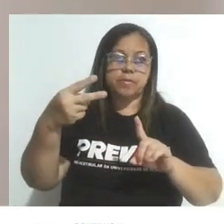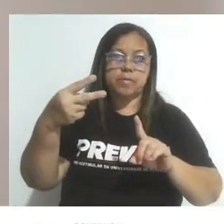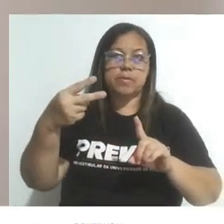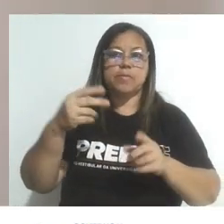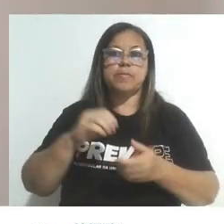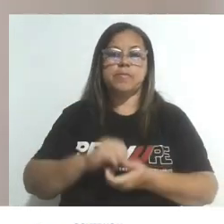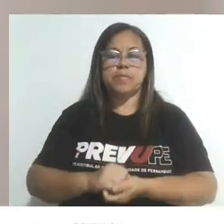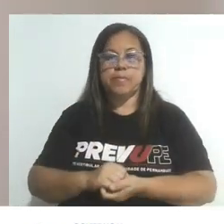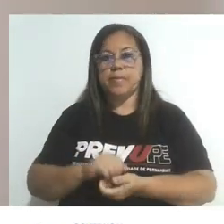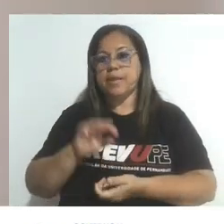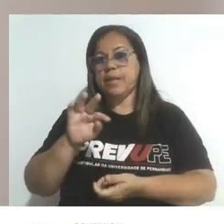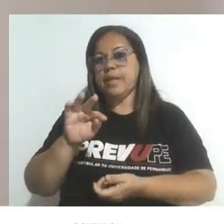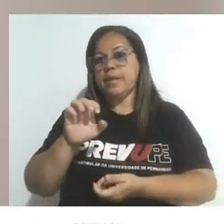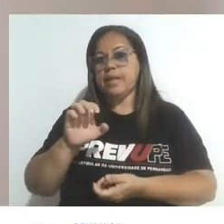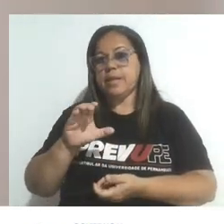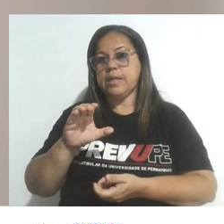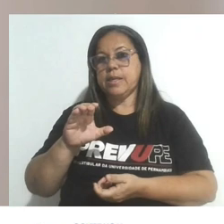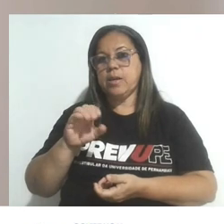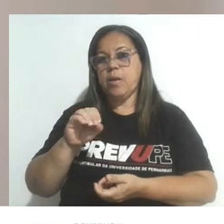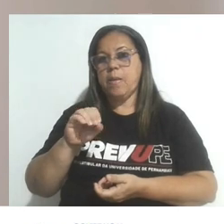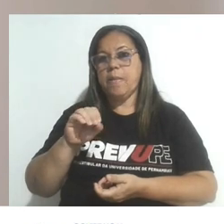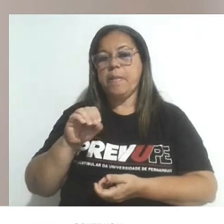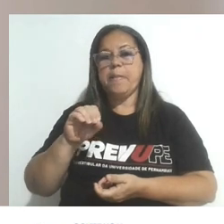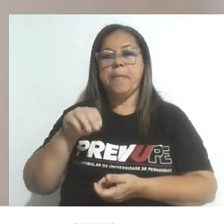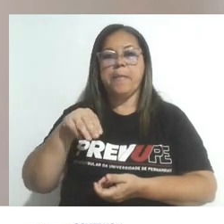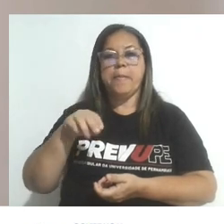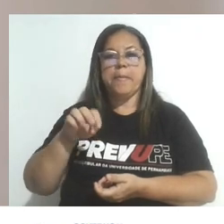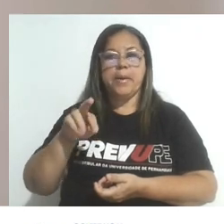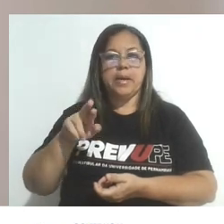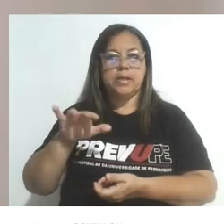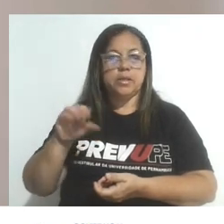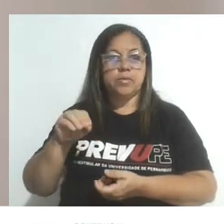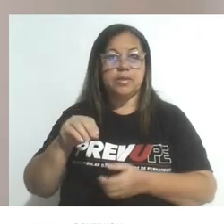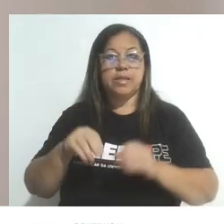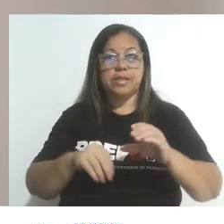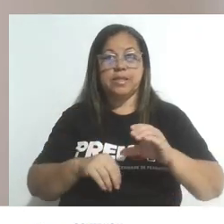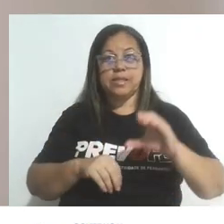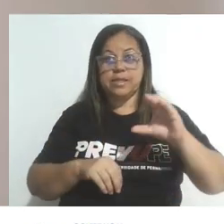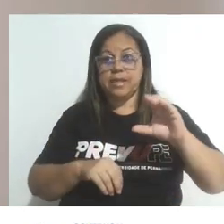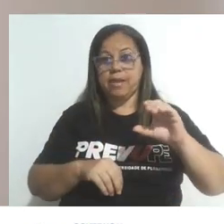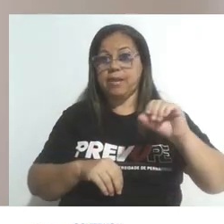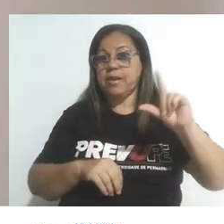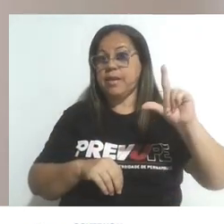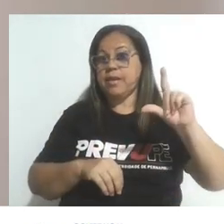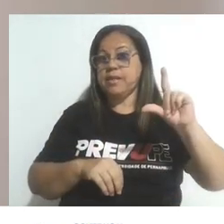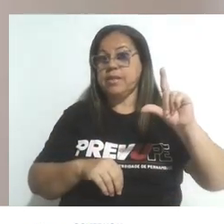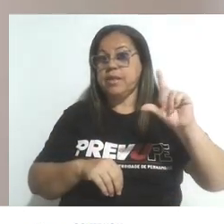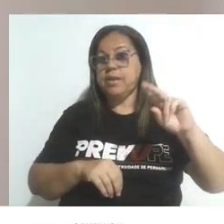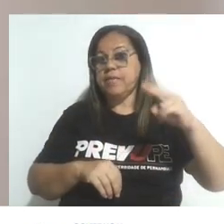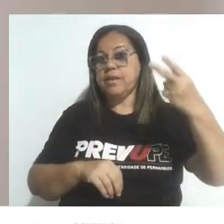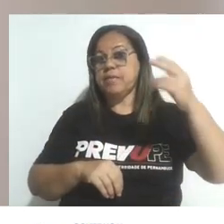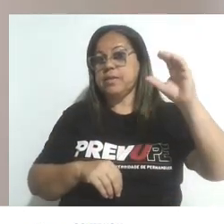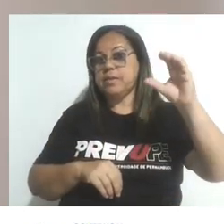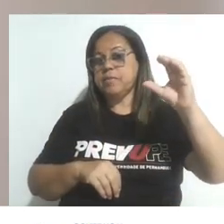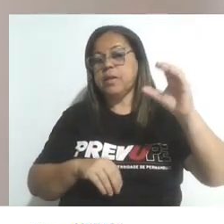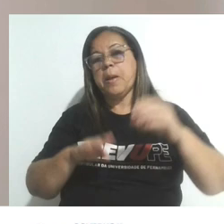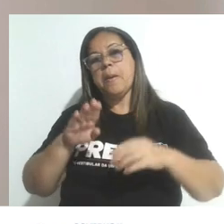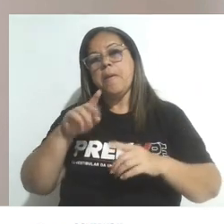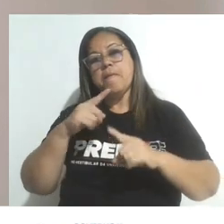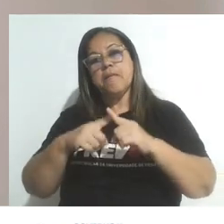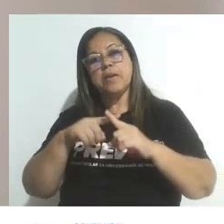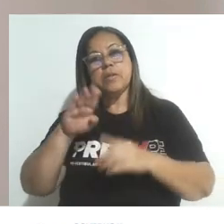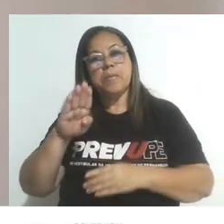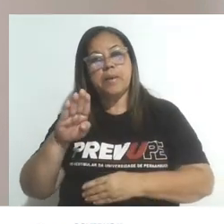estequiométricos. C grande elevado a C pequeno, vezes D grande elevado a D pequeno,